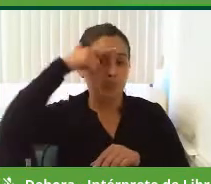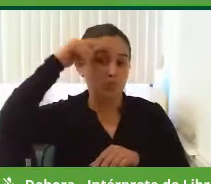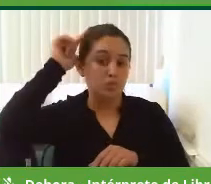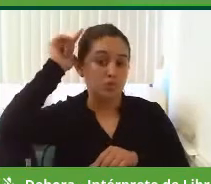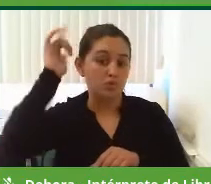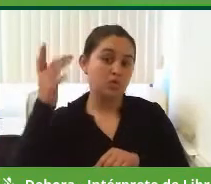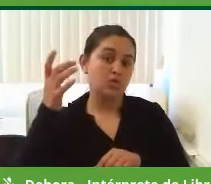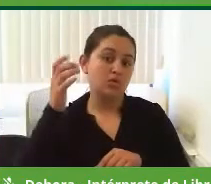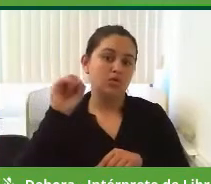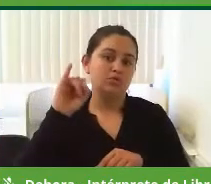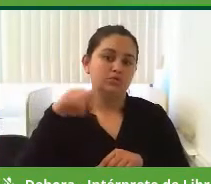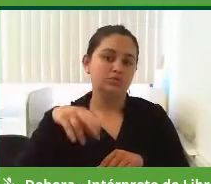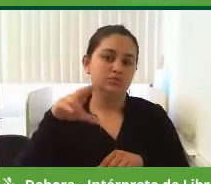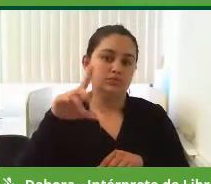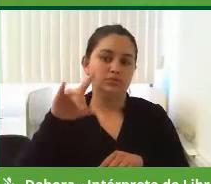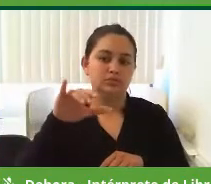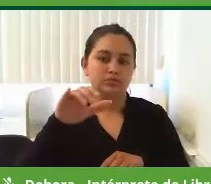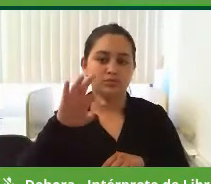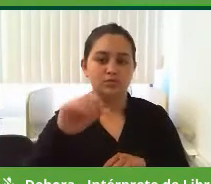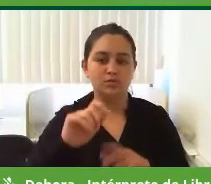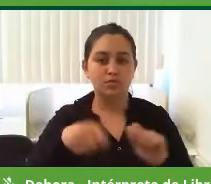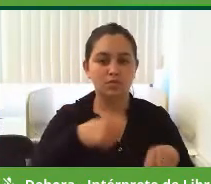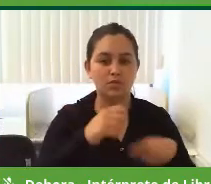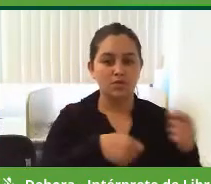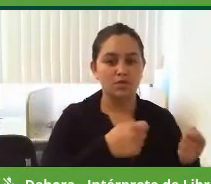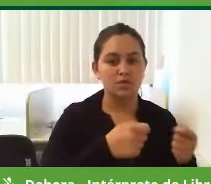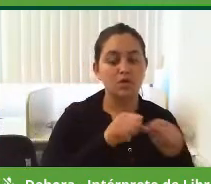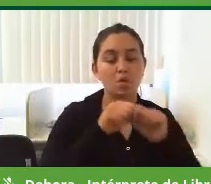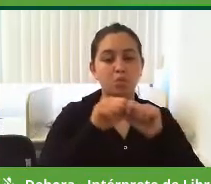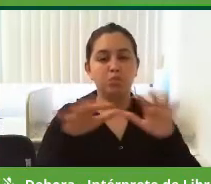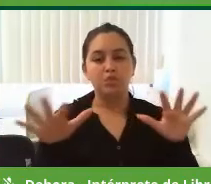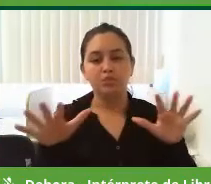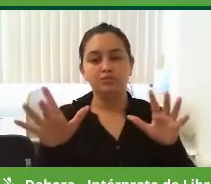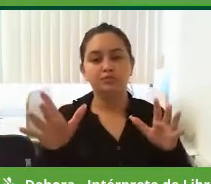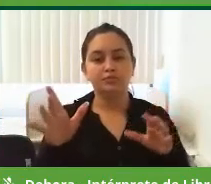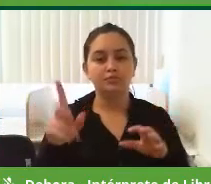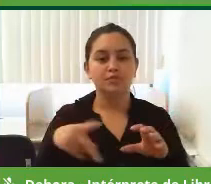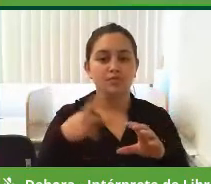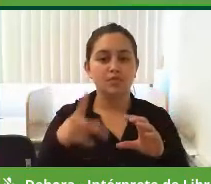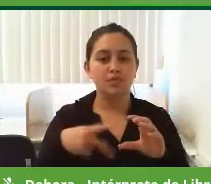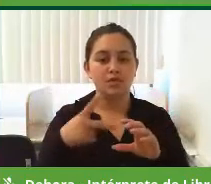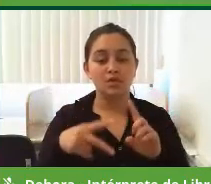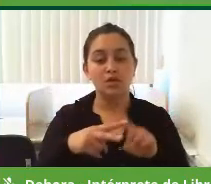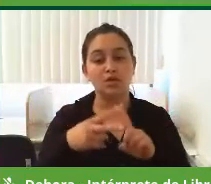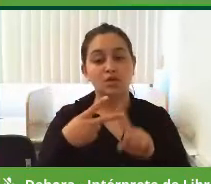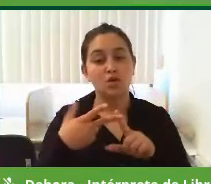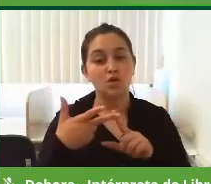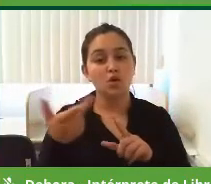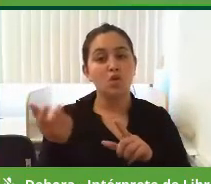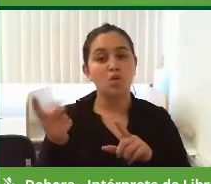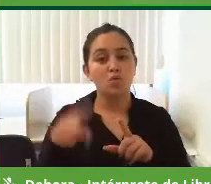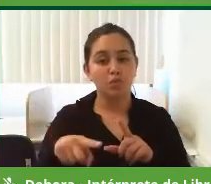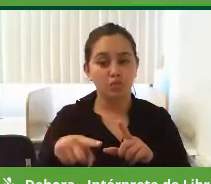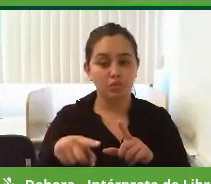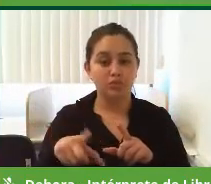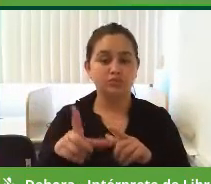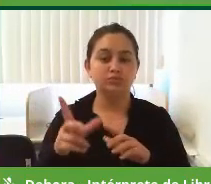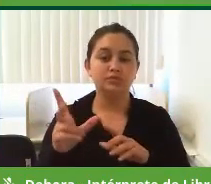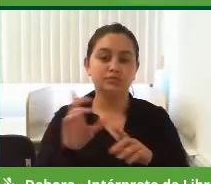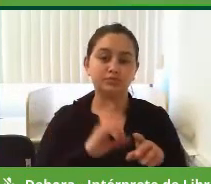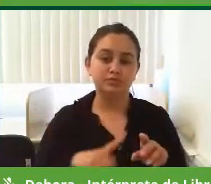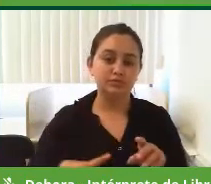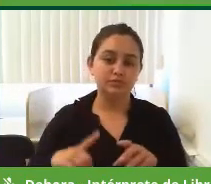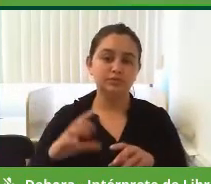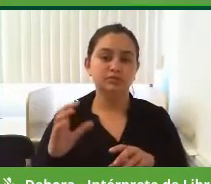da região. É formado em administração pública, foi eleito vereador por dois mandatos e foi candidato a deputado